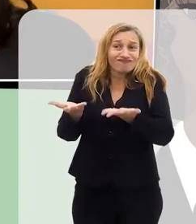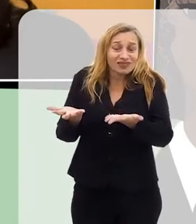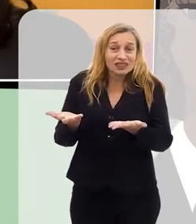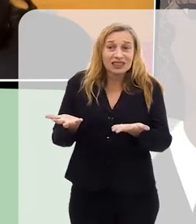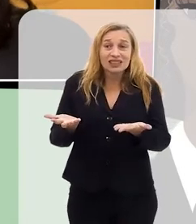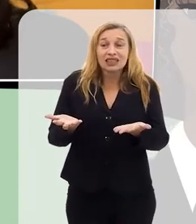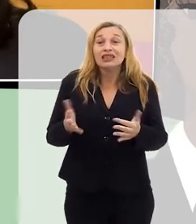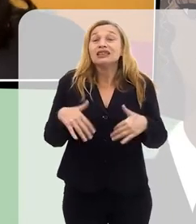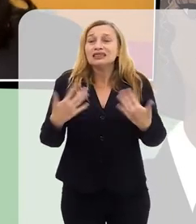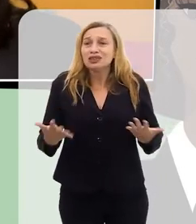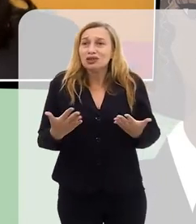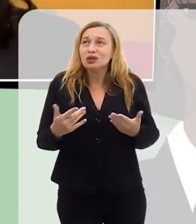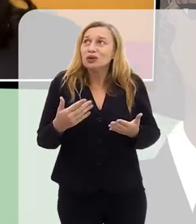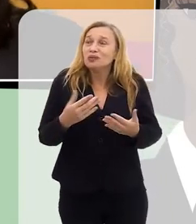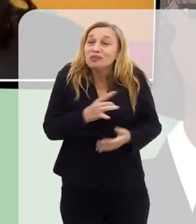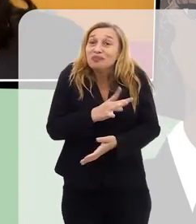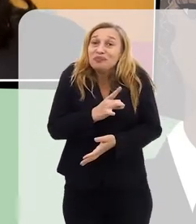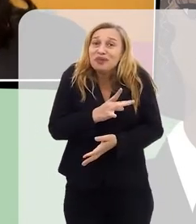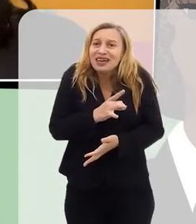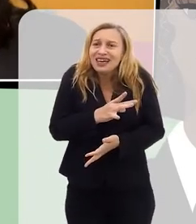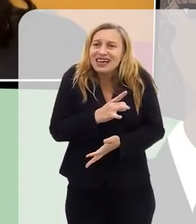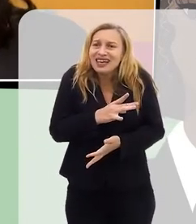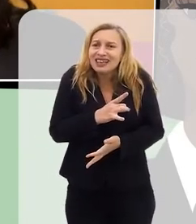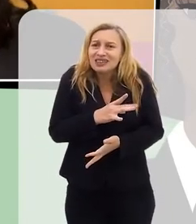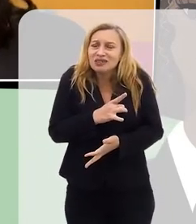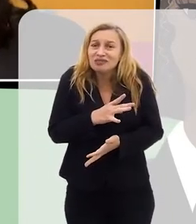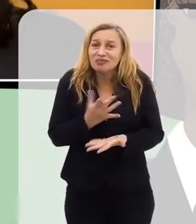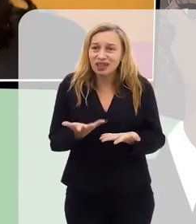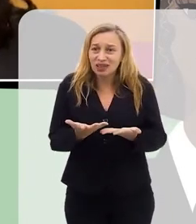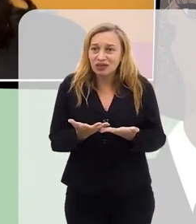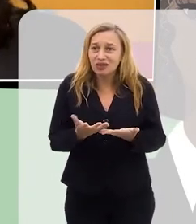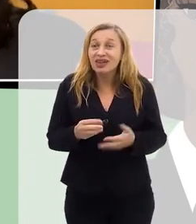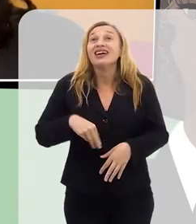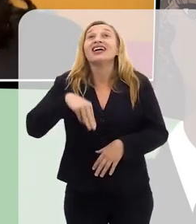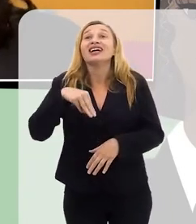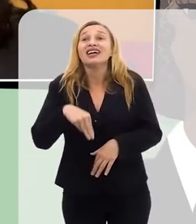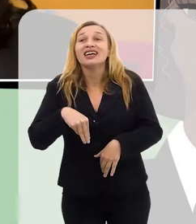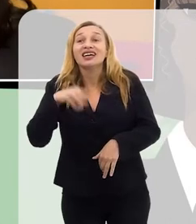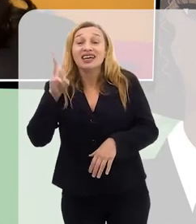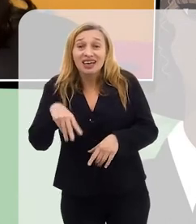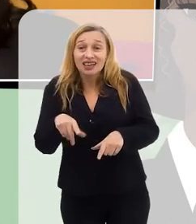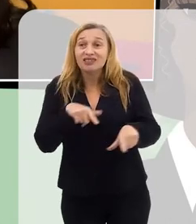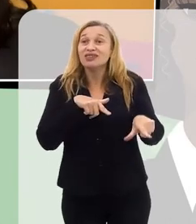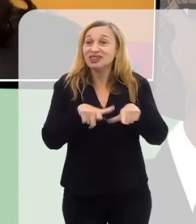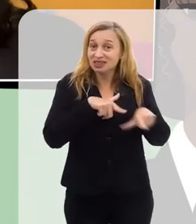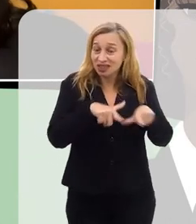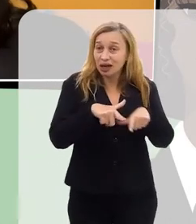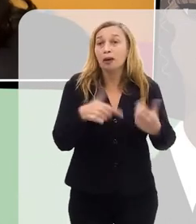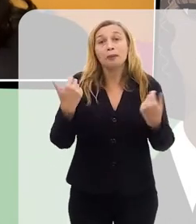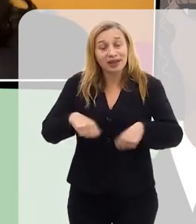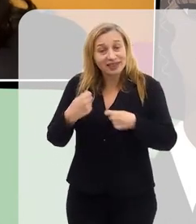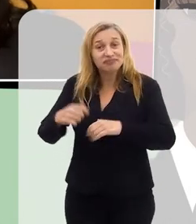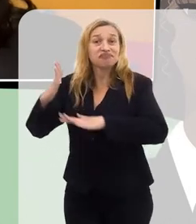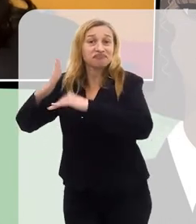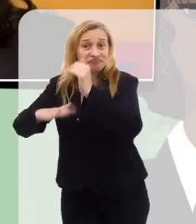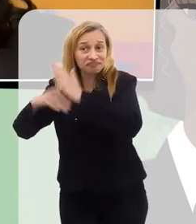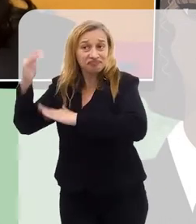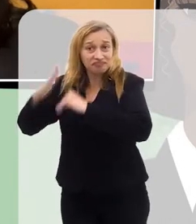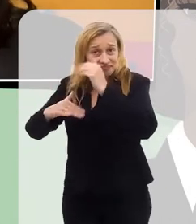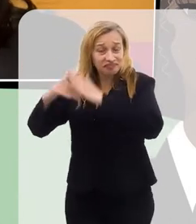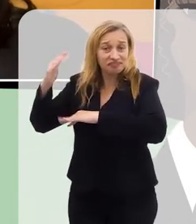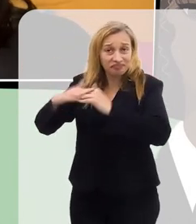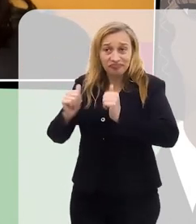parto, né, então a gente começa a ter medo, a gente cria uma resistência, então quem é que tem que fazer esse trabalho, né, a gente precisa que o profissional